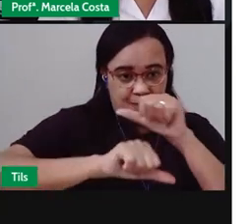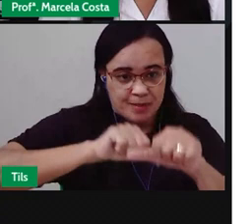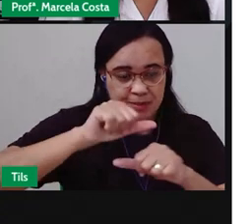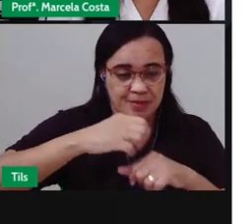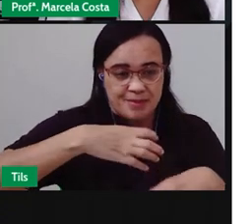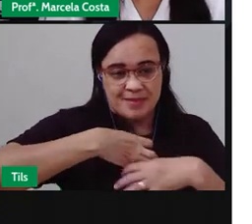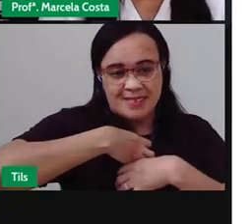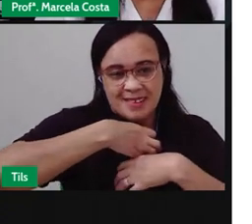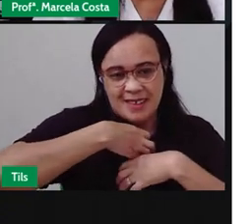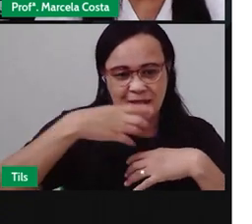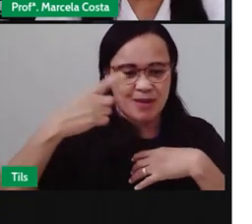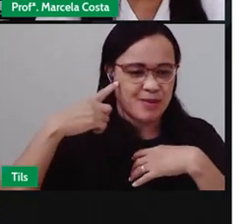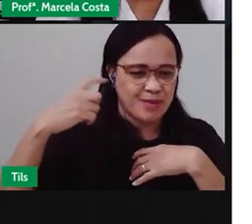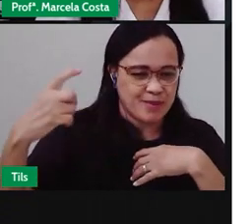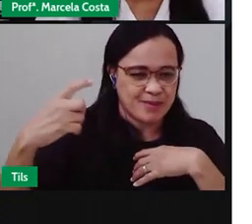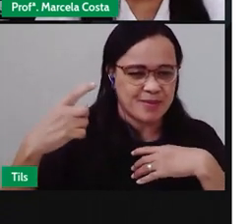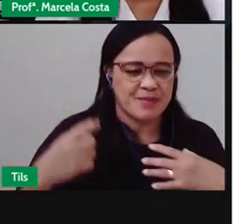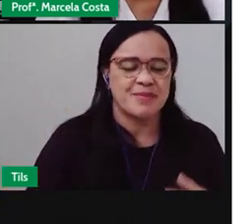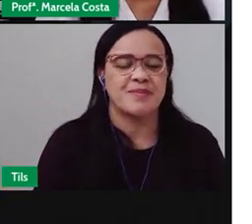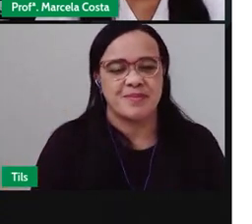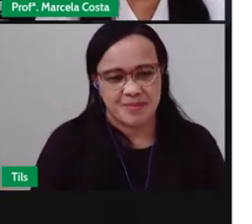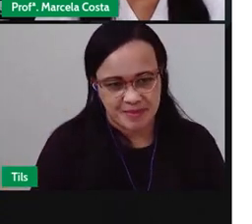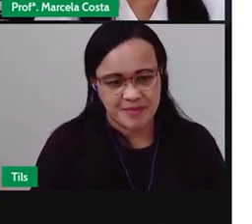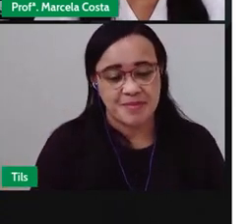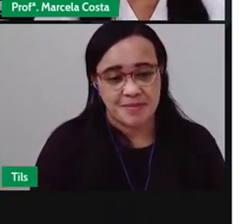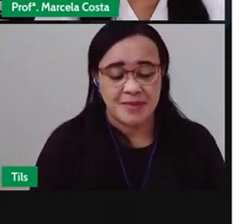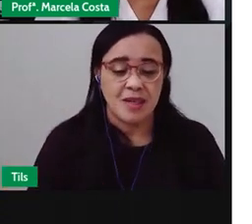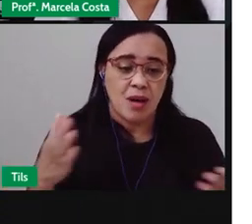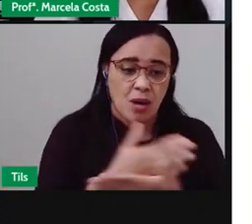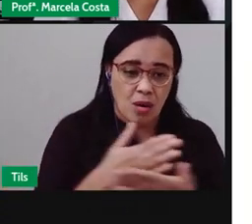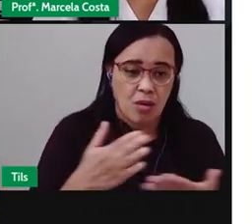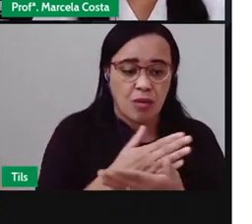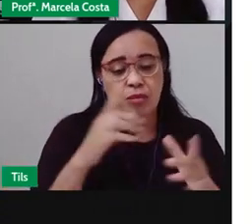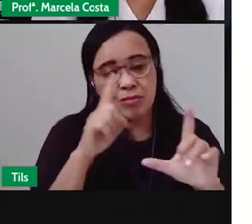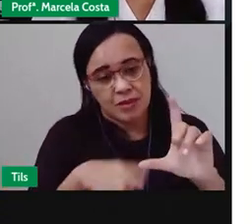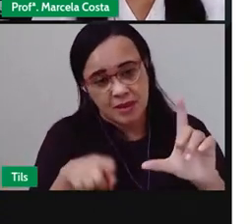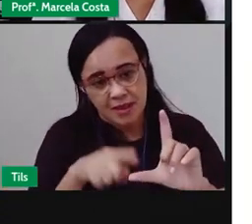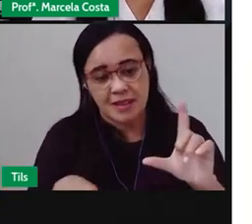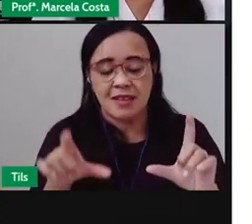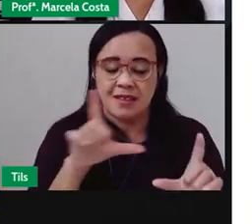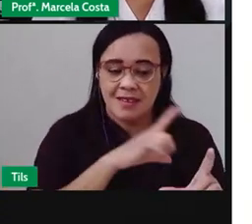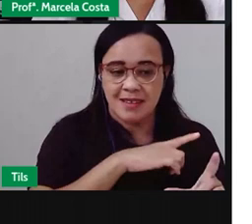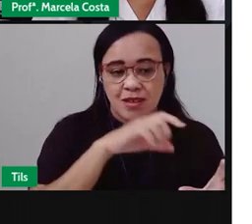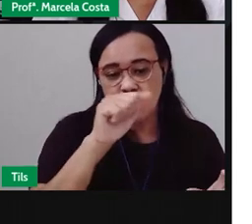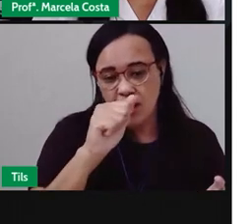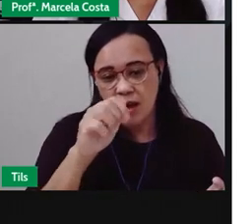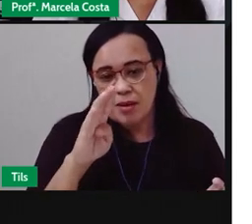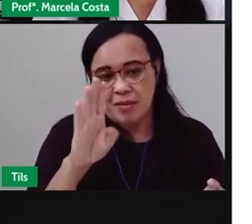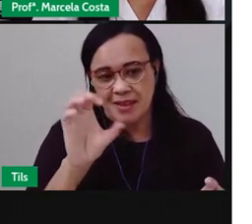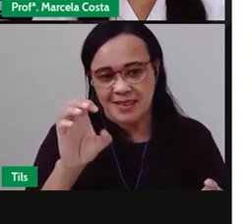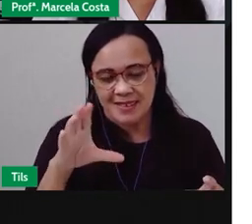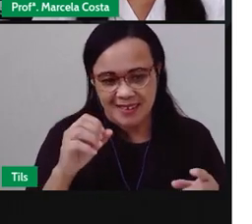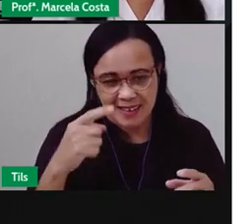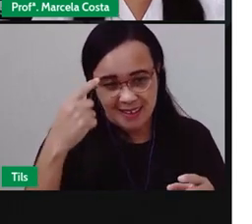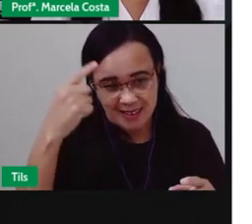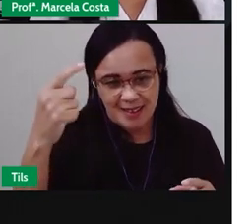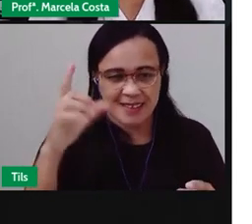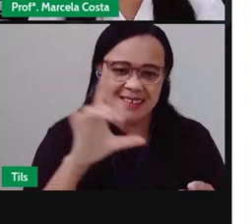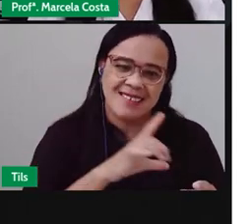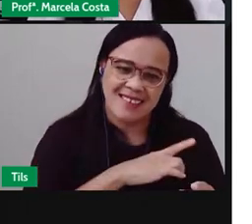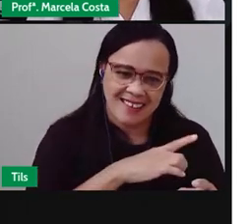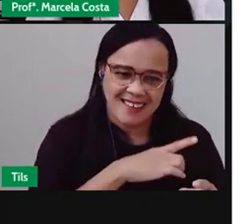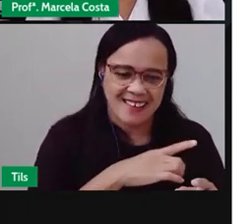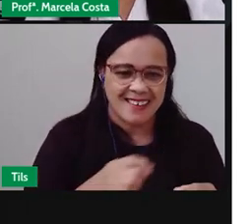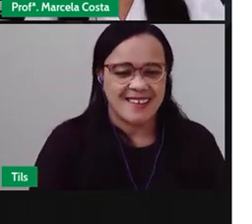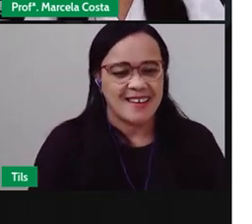Então a gente vai ver aí Algumas das letras do alfabeto E vai ver Olha J